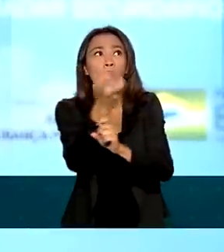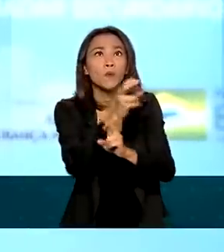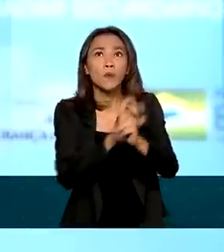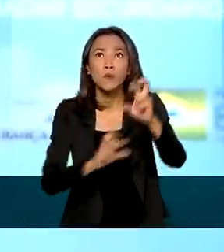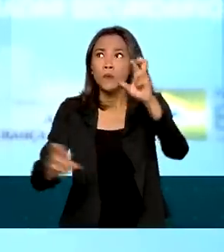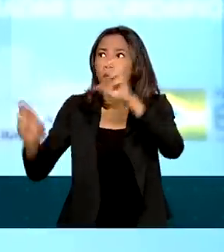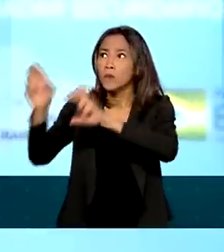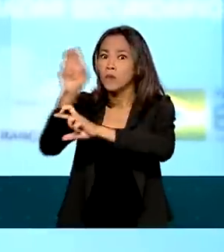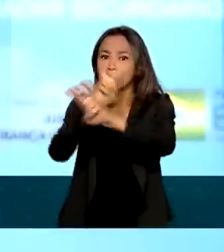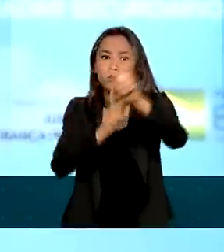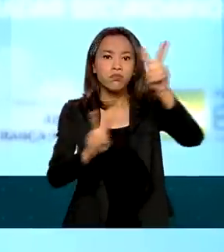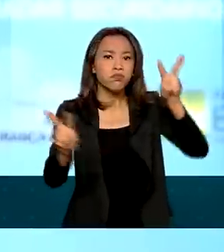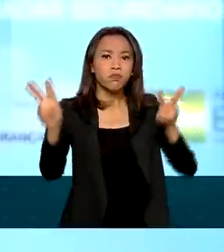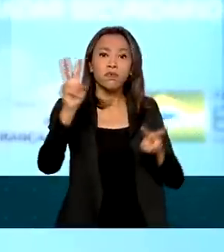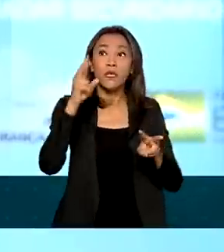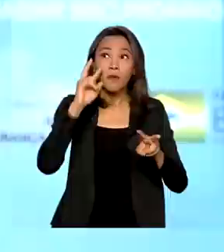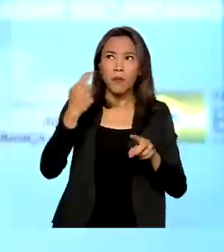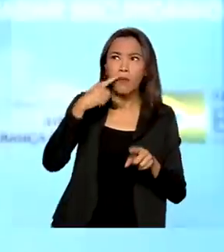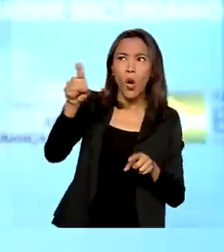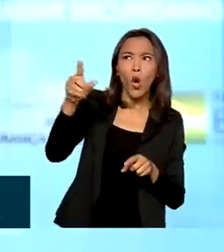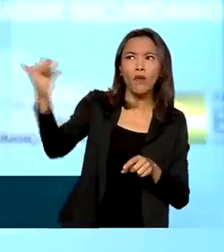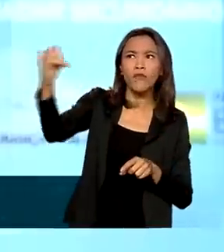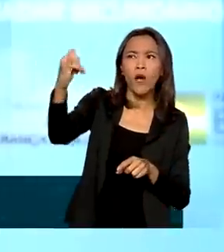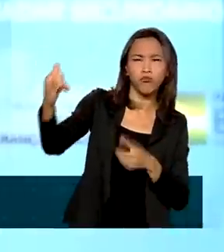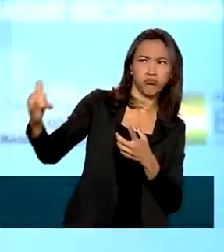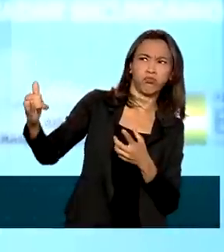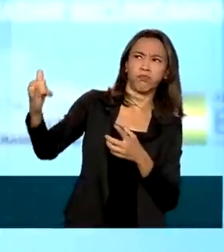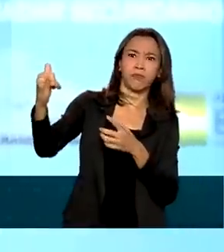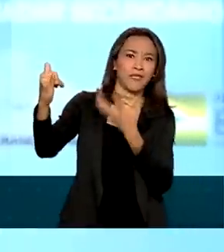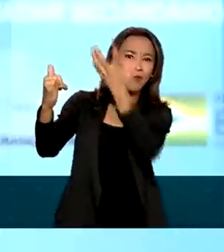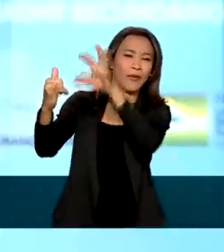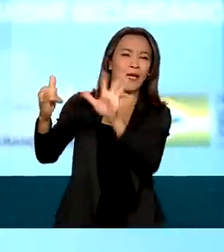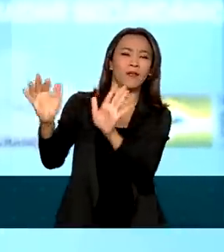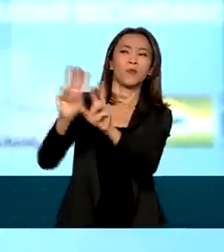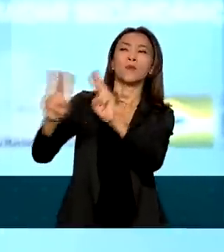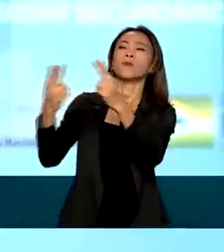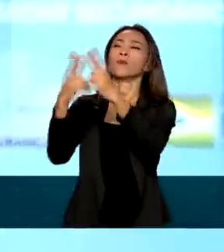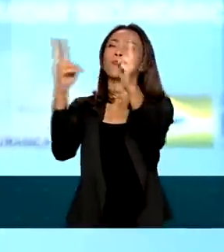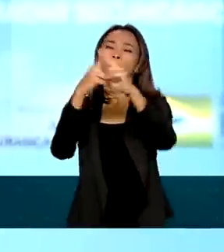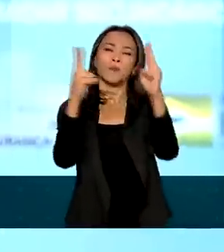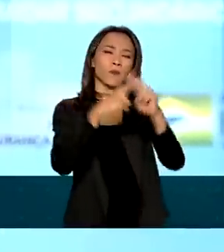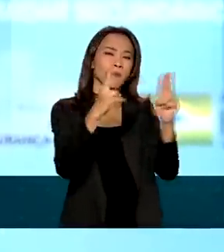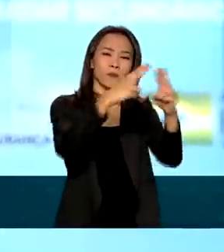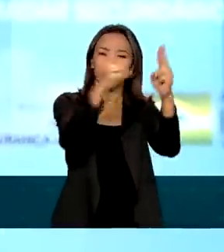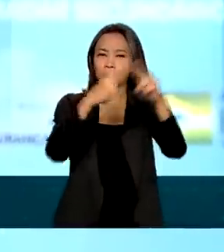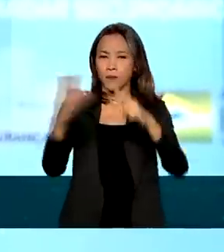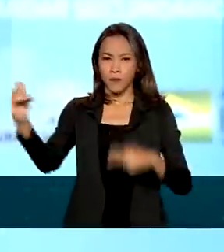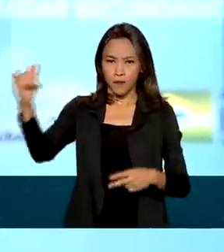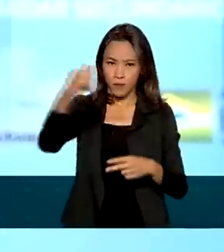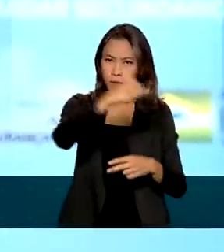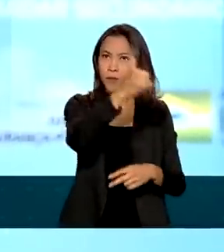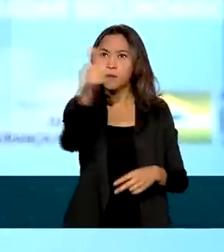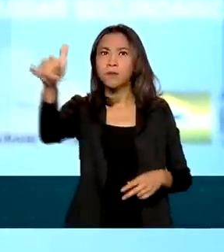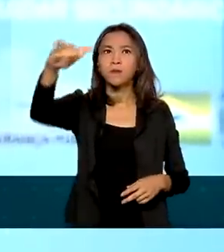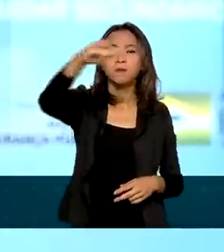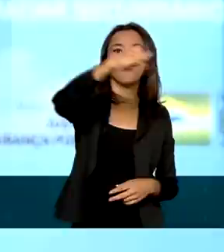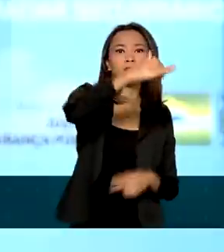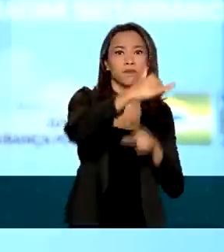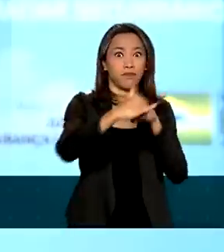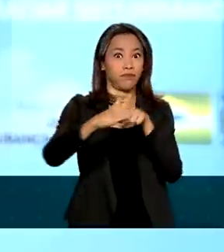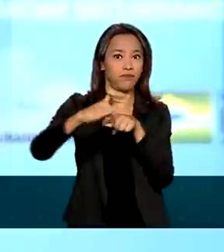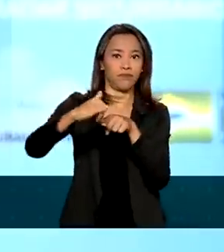também identificar outros aviões que, porventura, não queiram ser identificados, seja voando a baixa altitude ou porque não